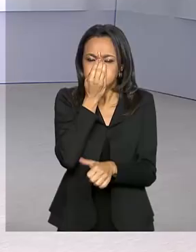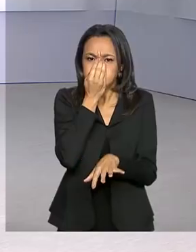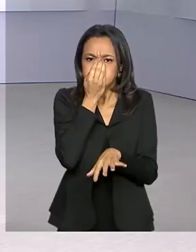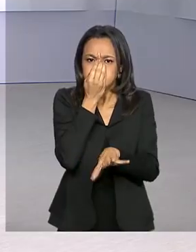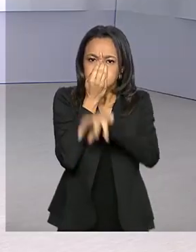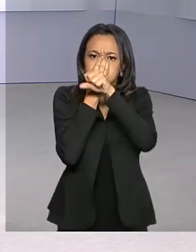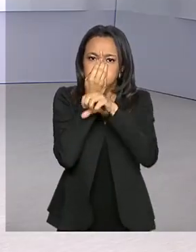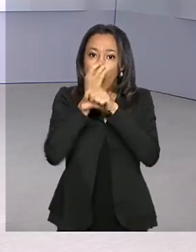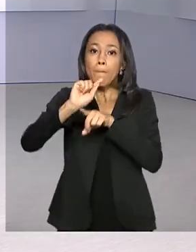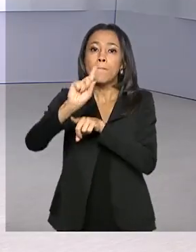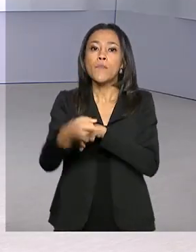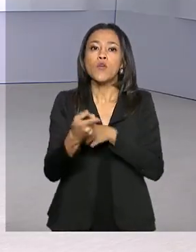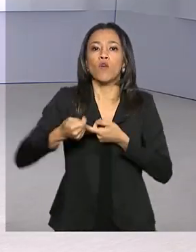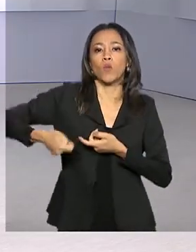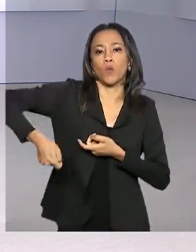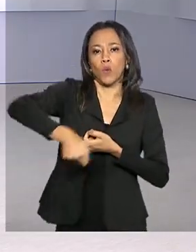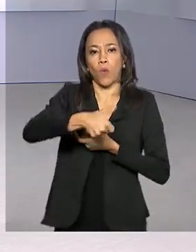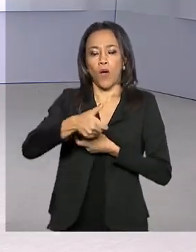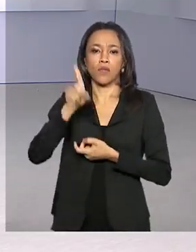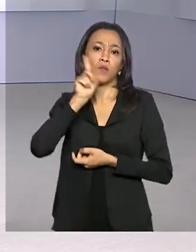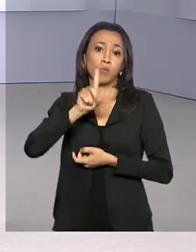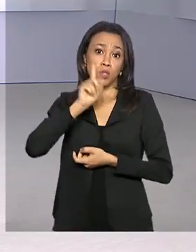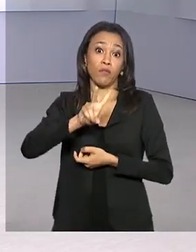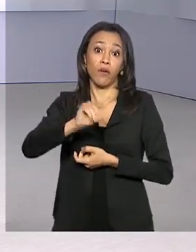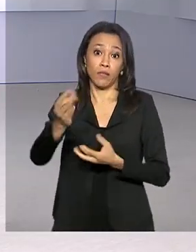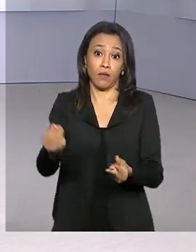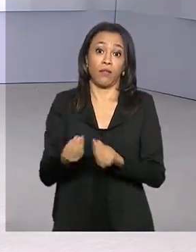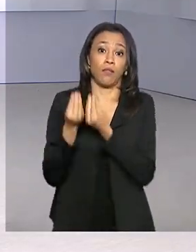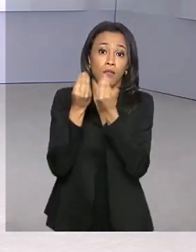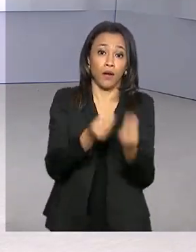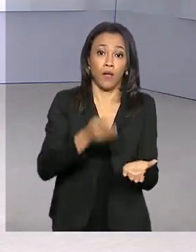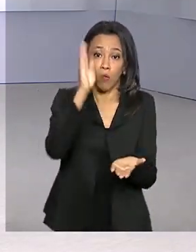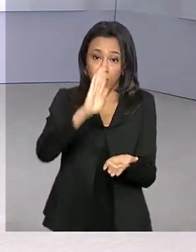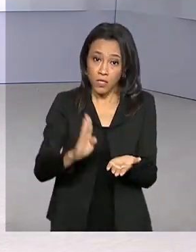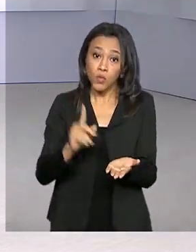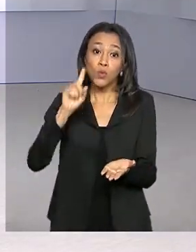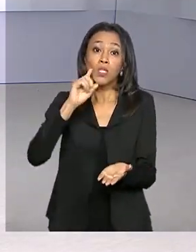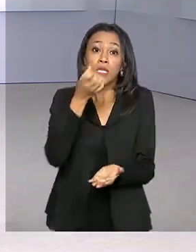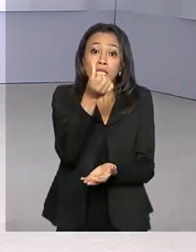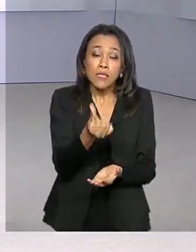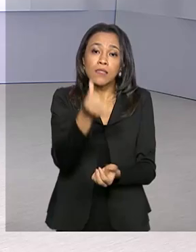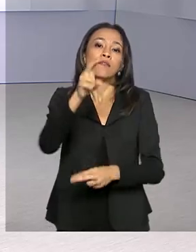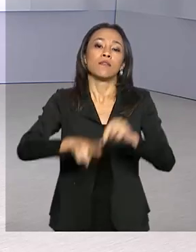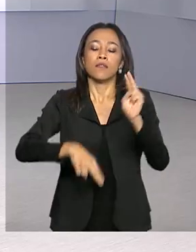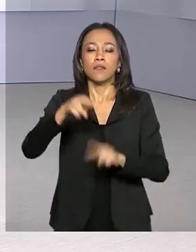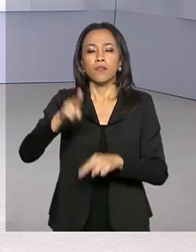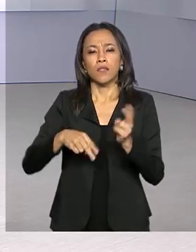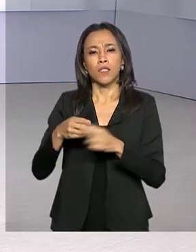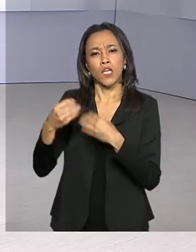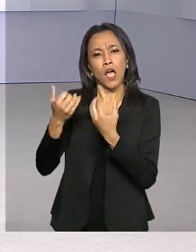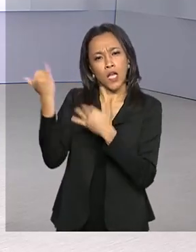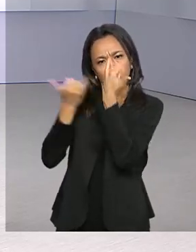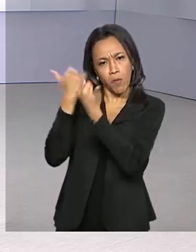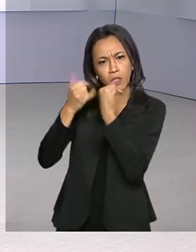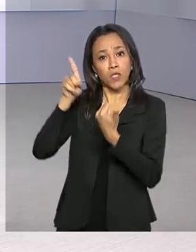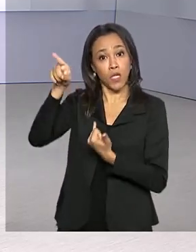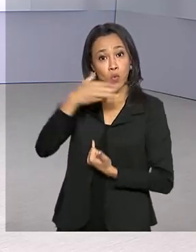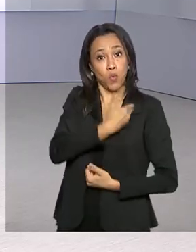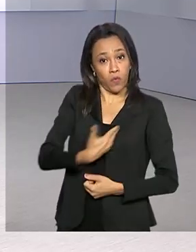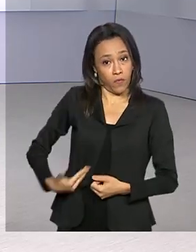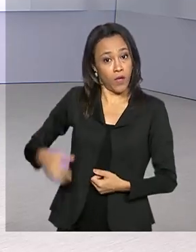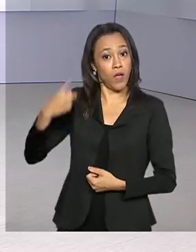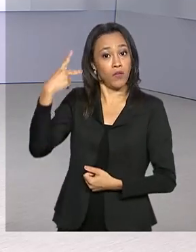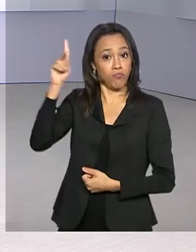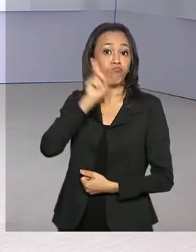pelos Estados Unidos devem ser entregues ao Brasil no próximo dia 6 de junho. A informação é do governo norte-americano, que